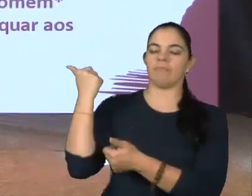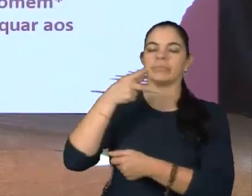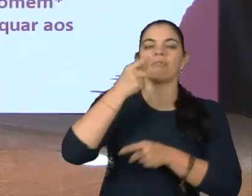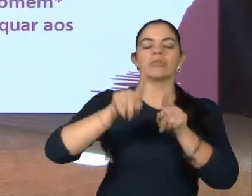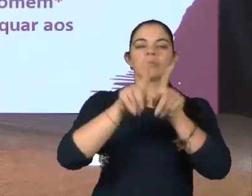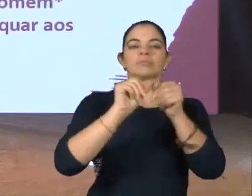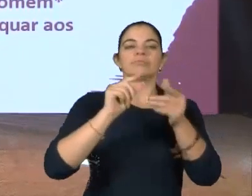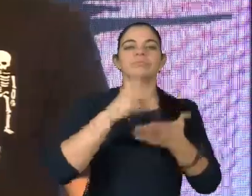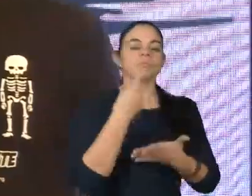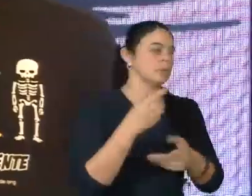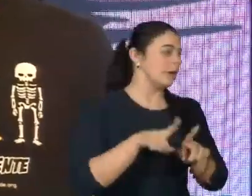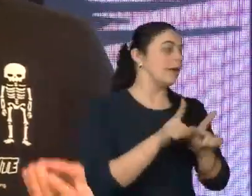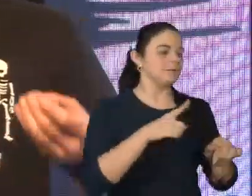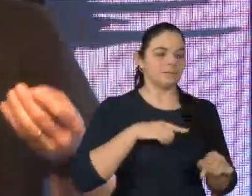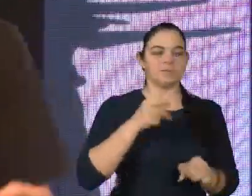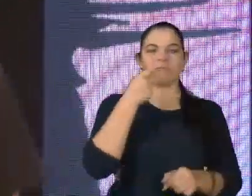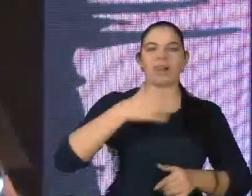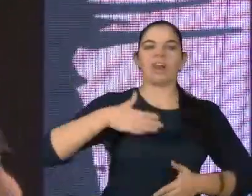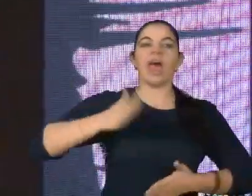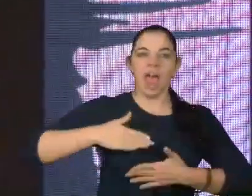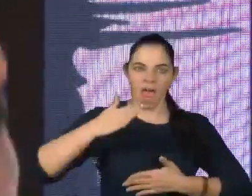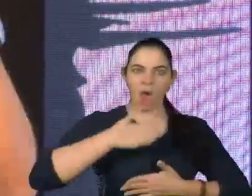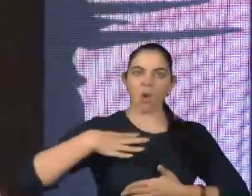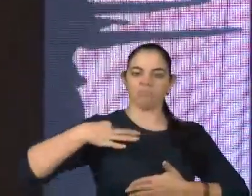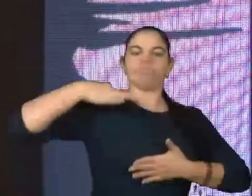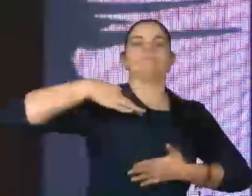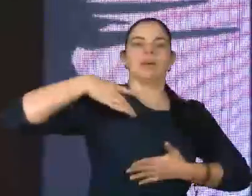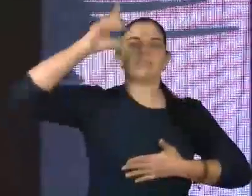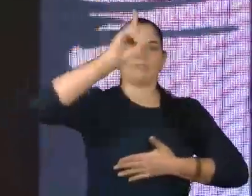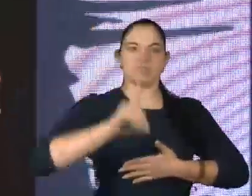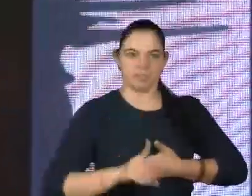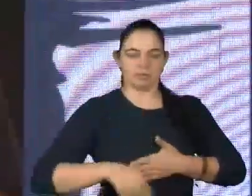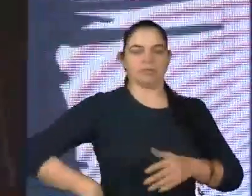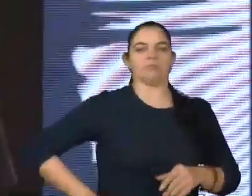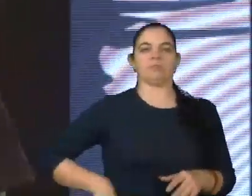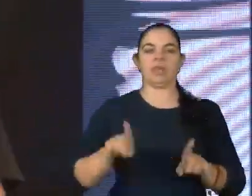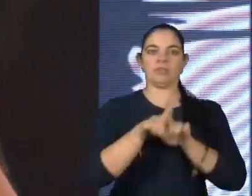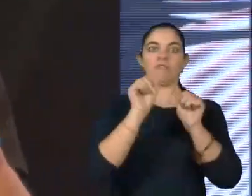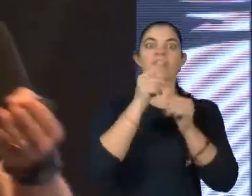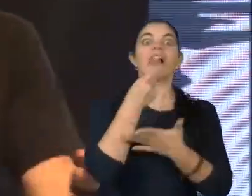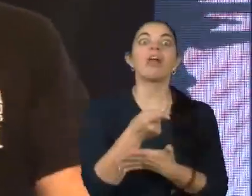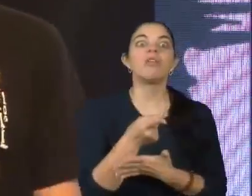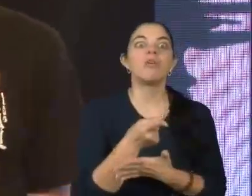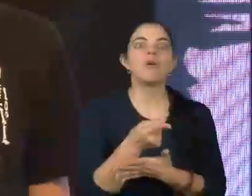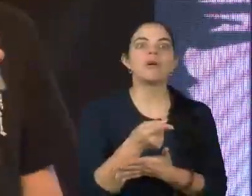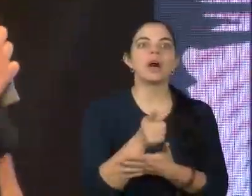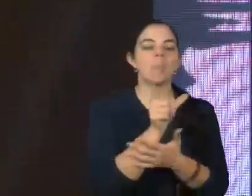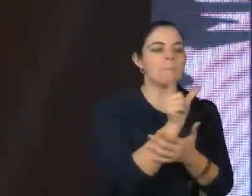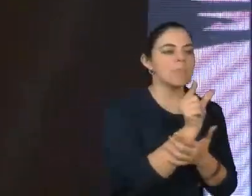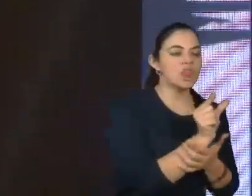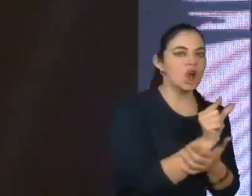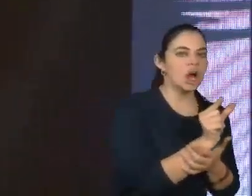que em 2010 se declararam ter algum tipo de deficiência, segundo o último censo. A gente está falando da maior minoria